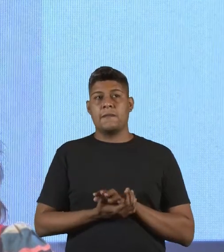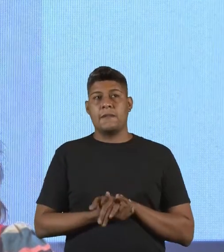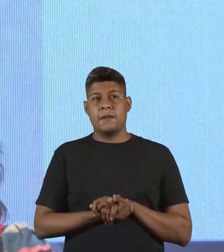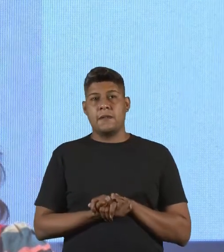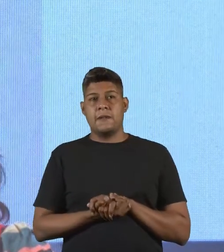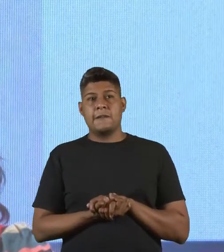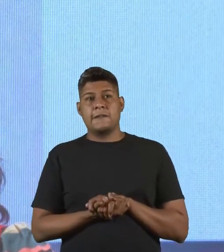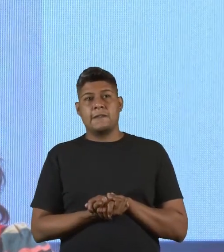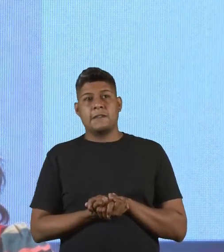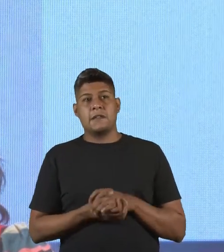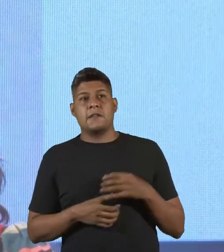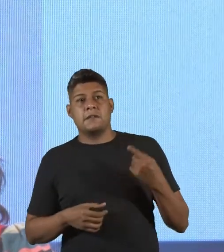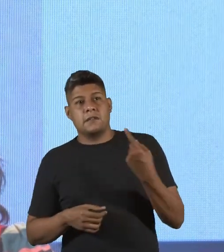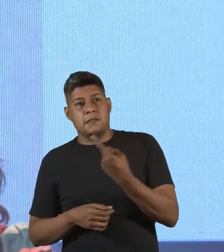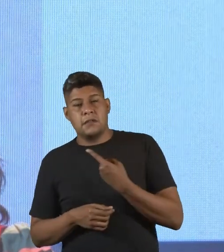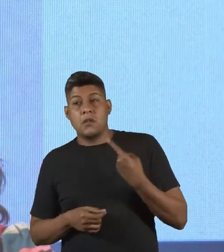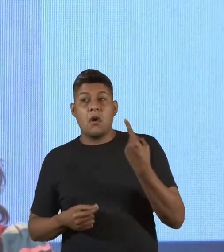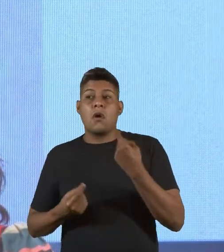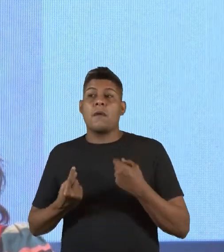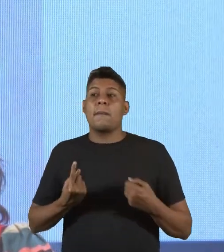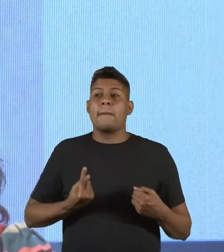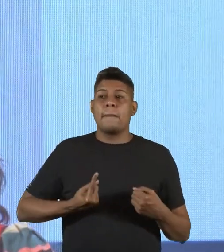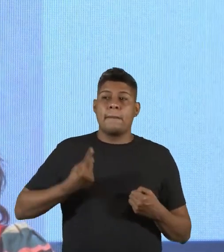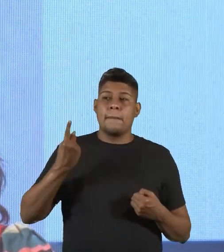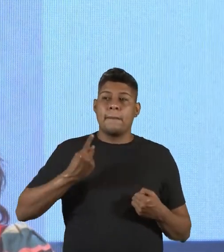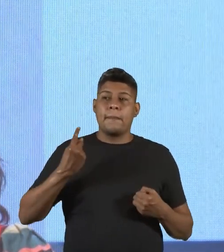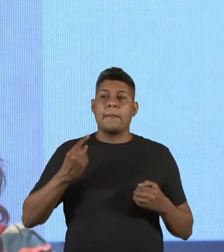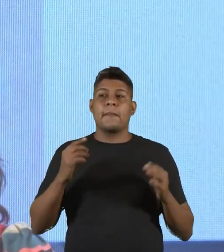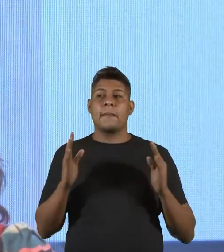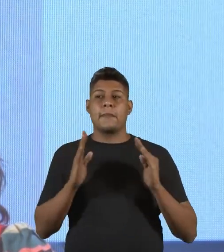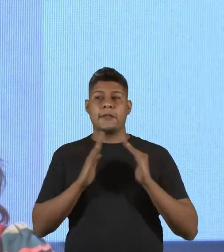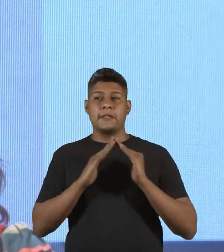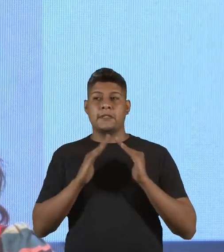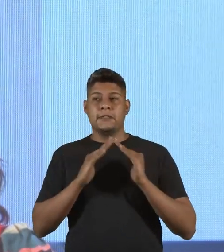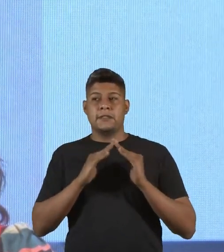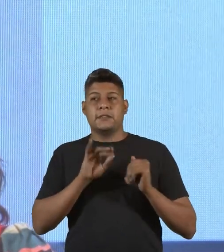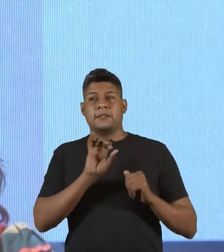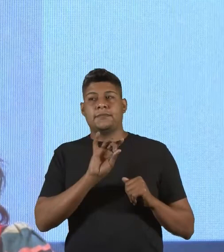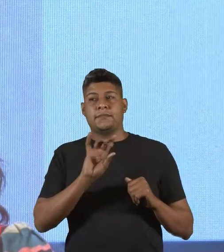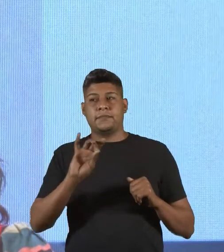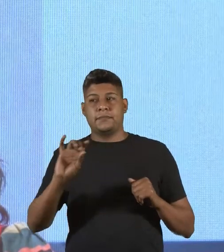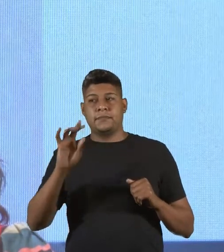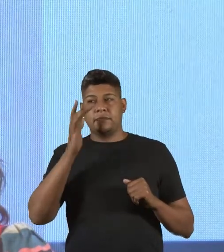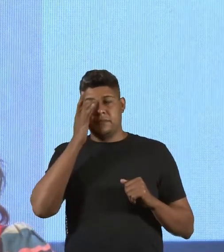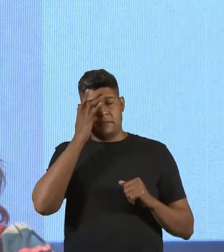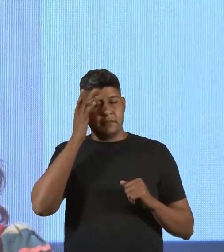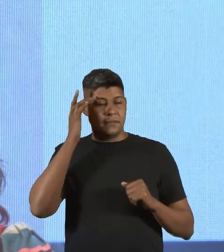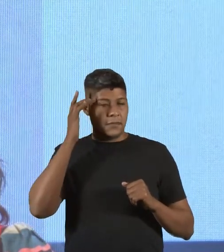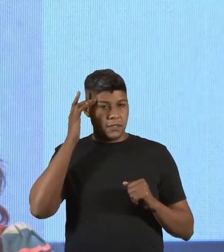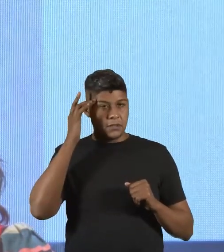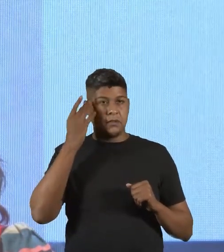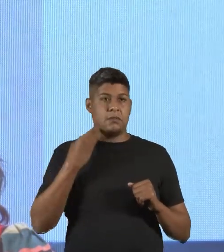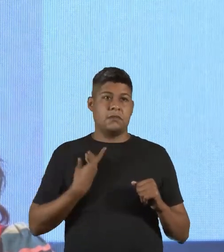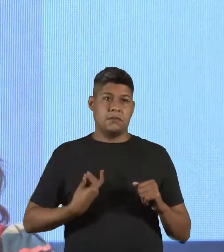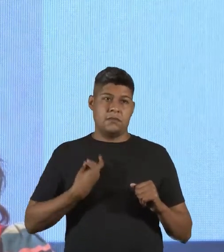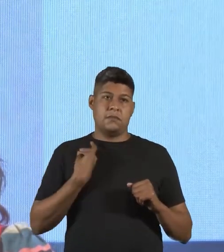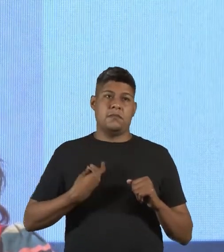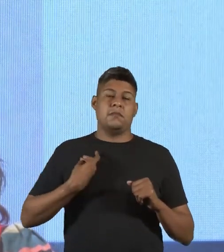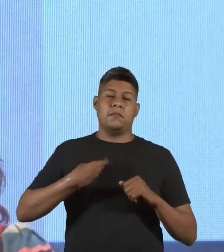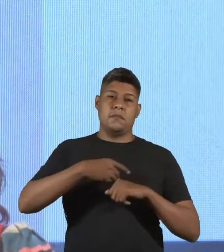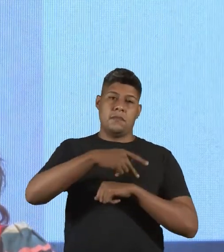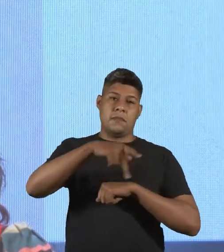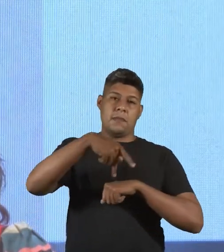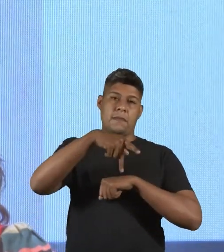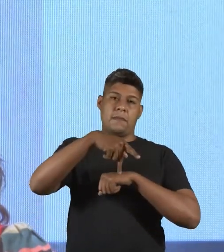Nós somos a primeira casa penalizar de cada pessoinha que mora nesse planeta.